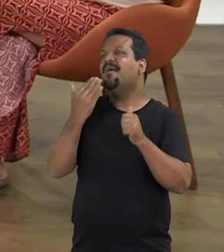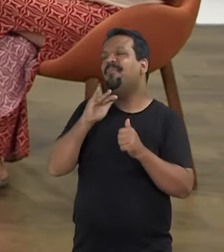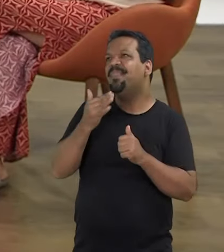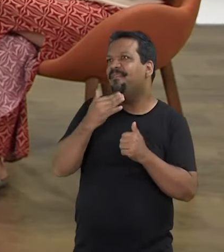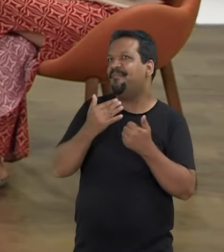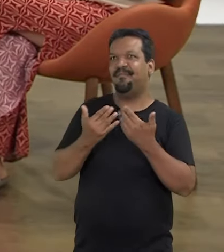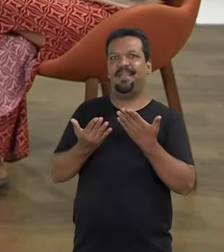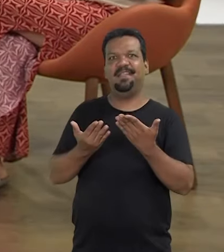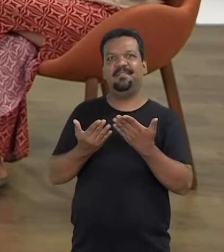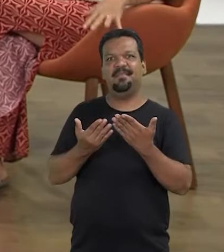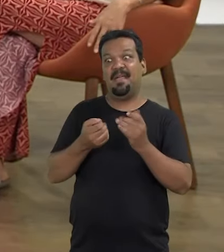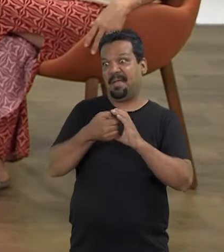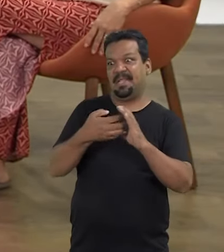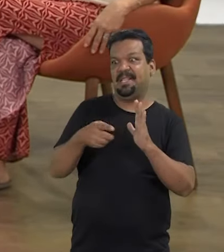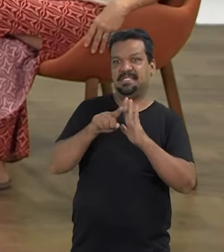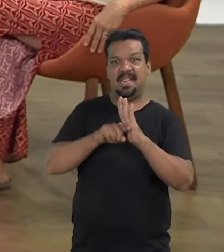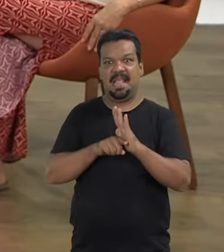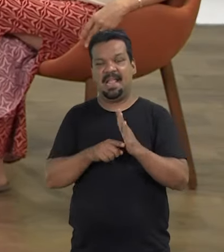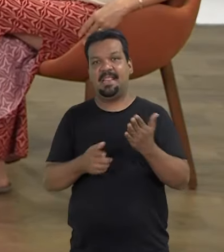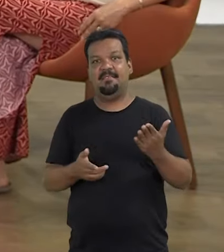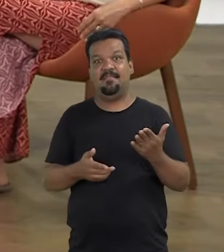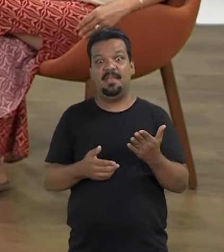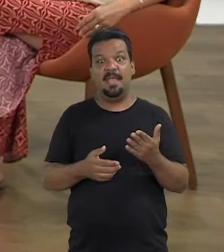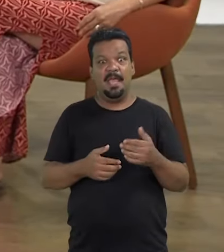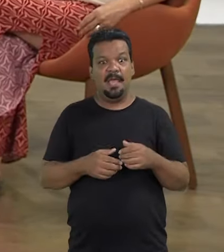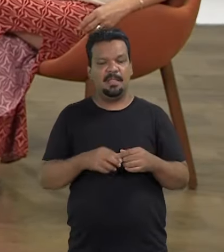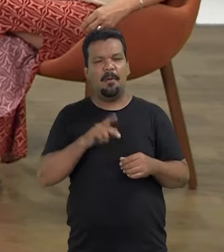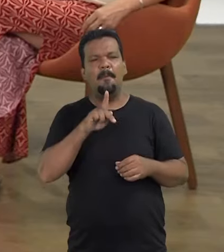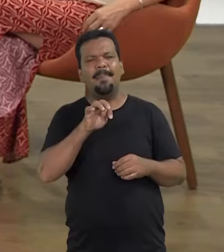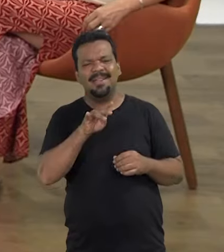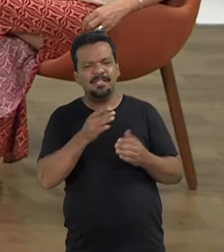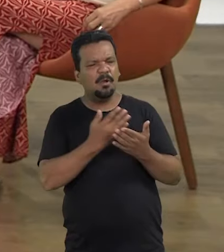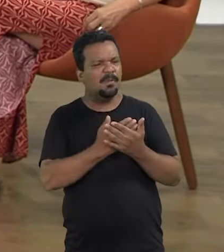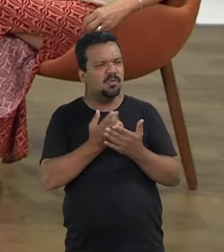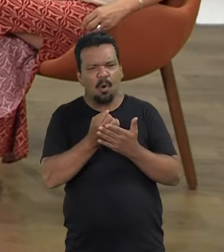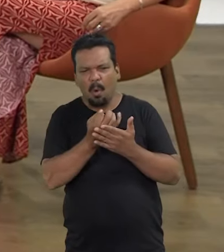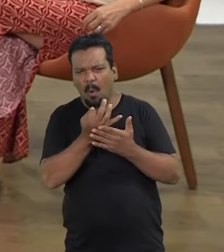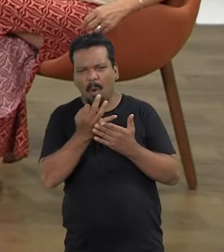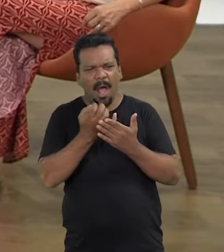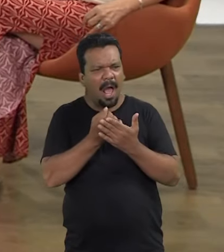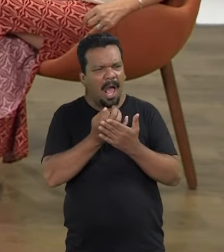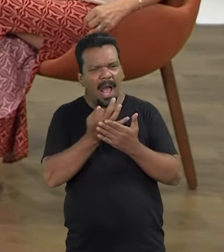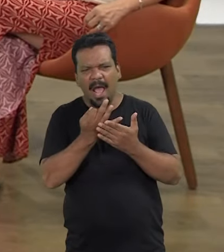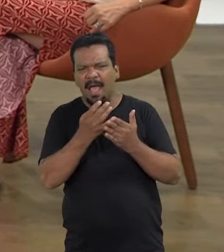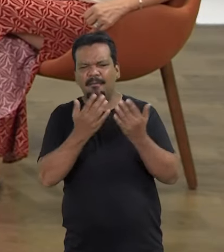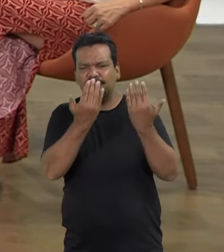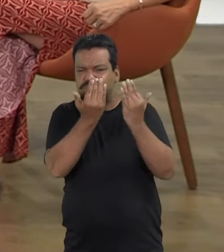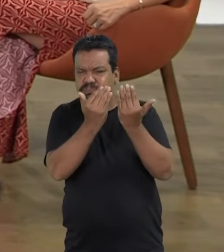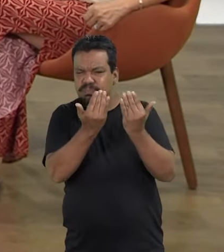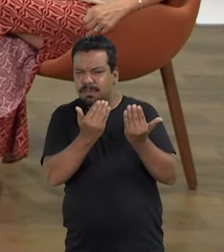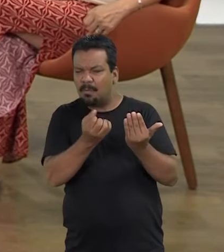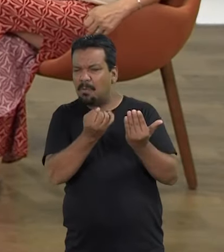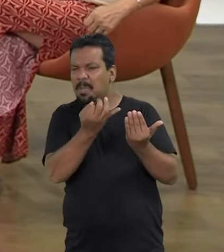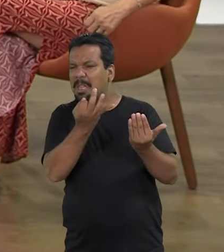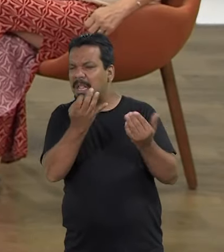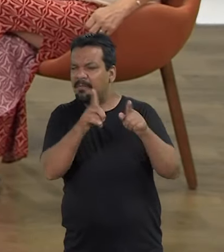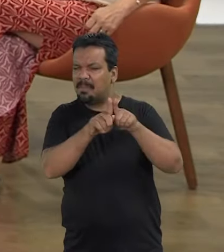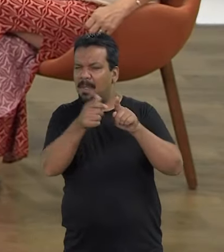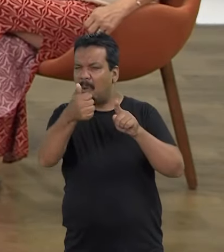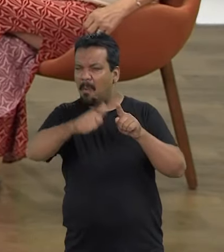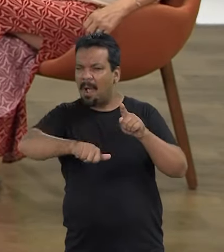defeito, né? Como se fosse um defeito. Então, Patrícia contabilizou e fez aí uma análise quantitativa e